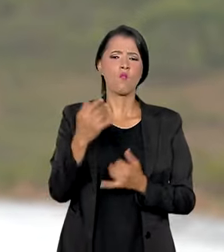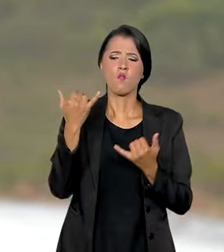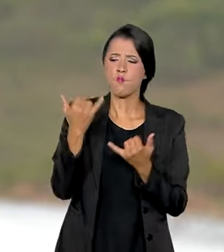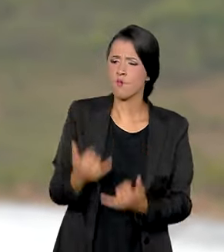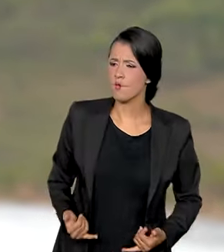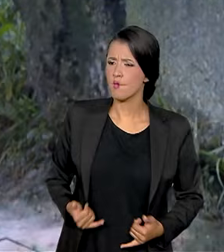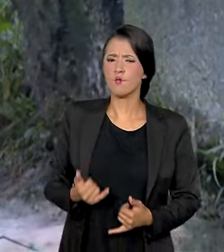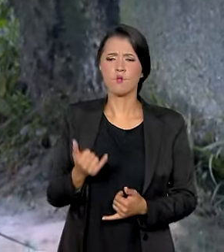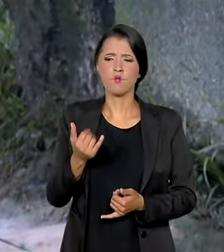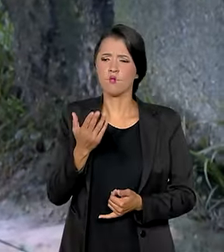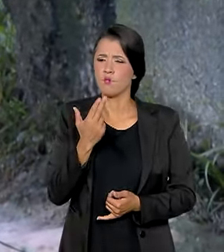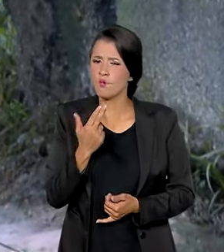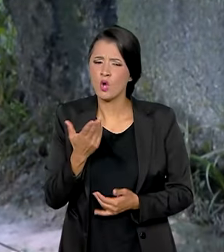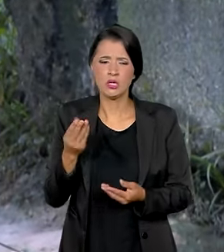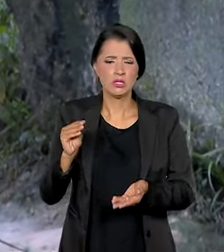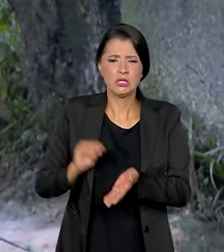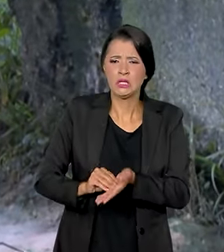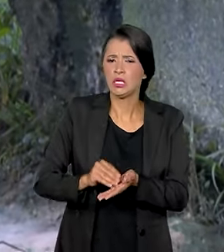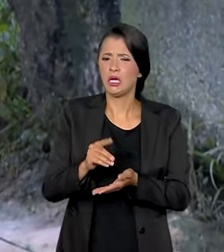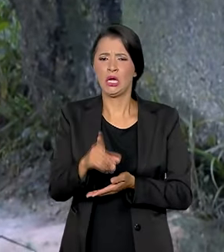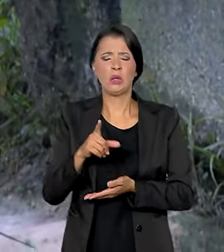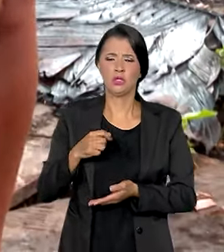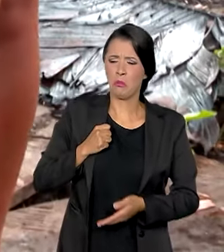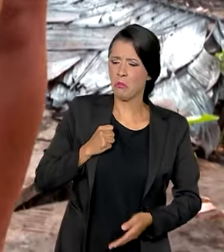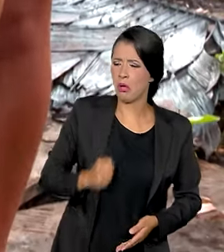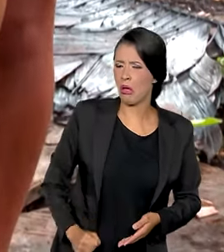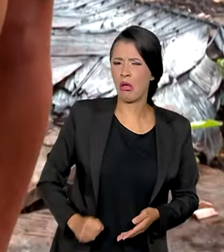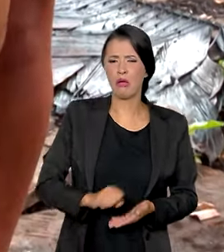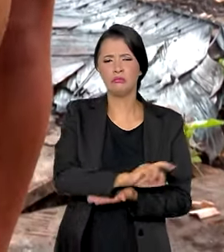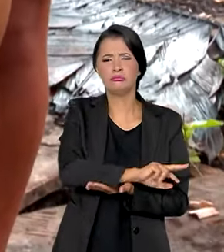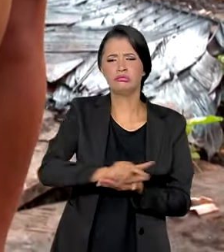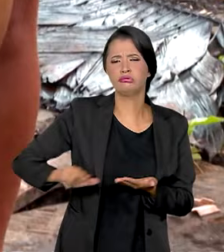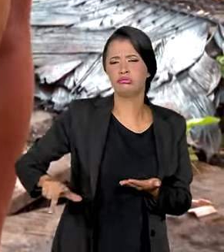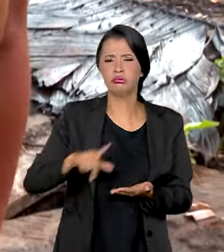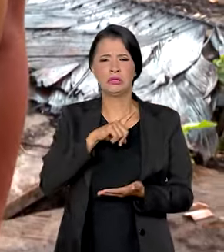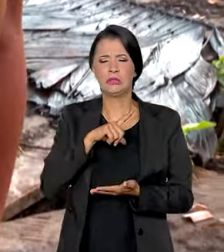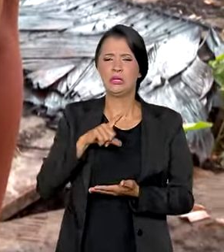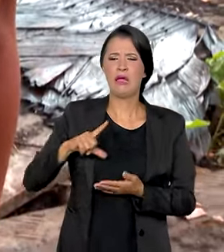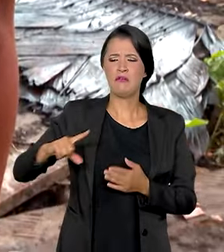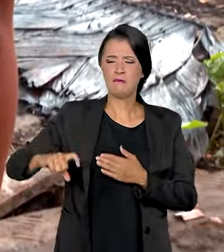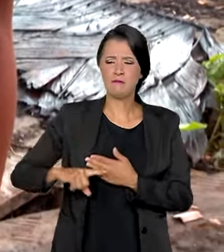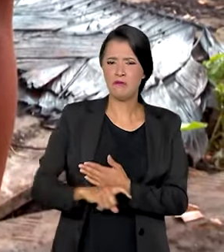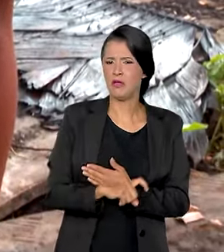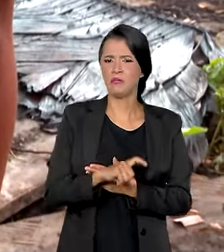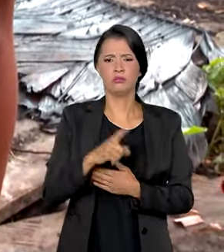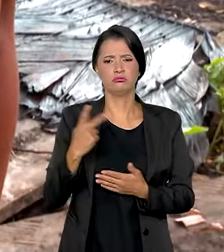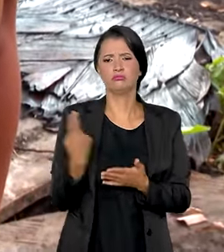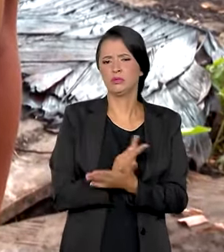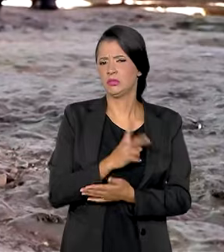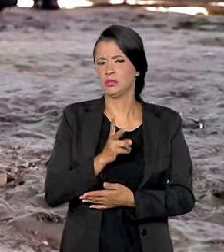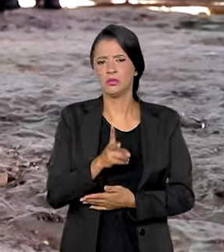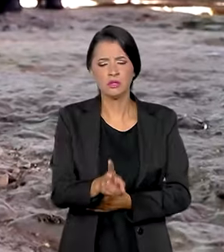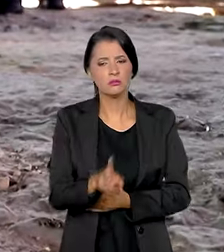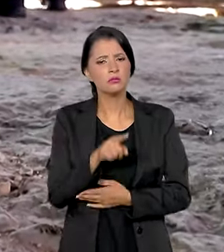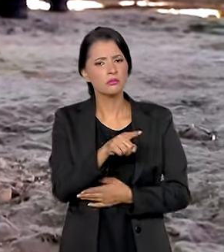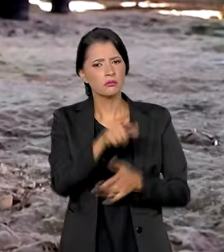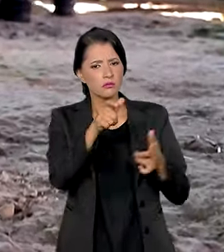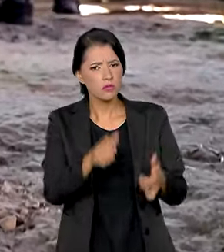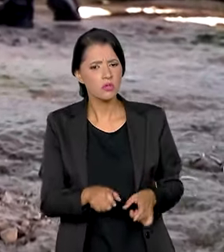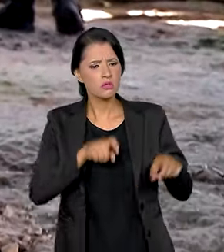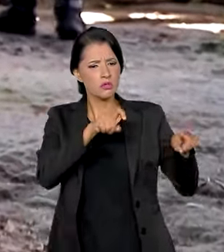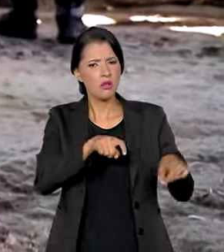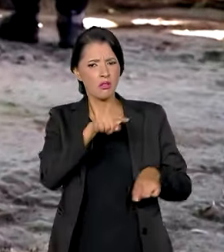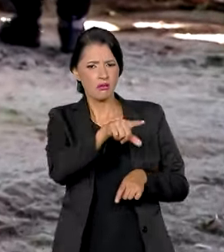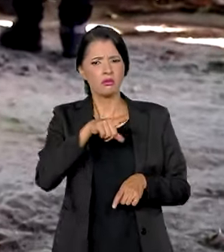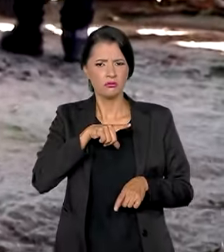Muita desnutrição, né? Muito caso de diarreia, muito caso de verminose, são os casos mais comuns. E você estando